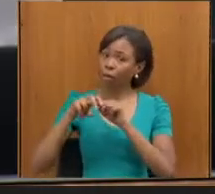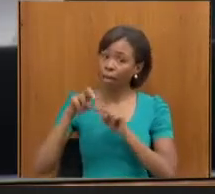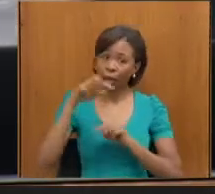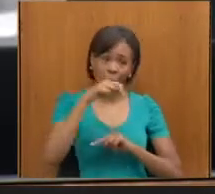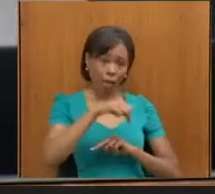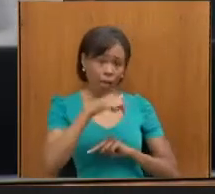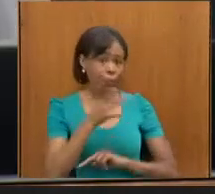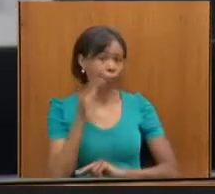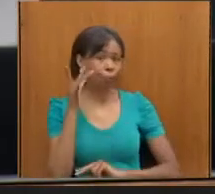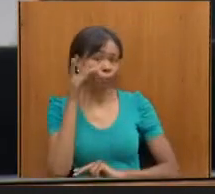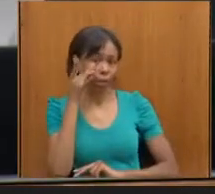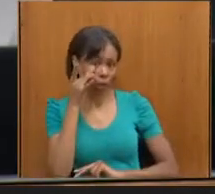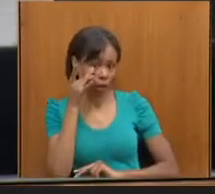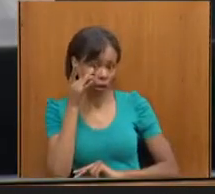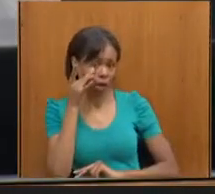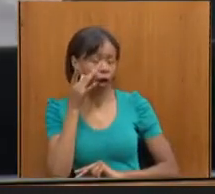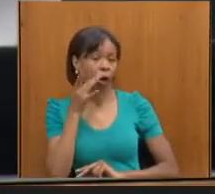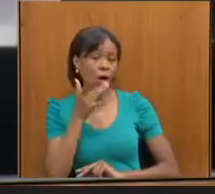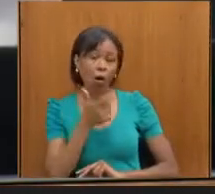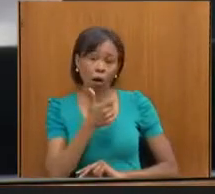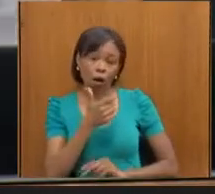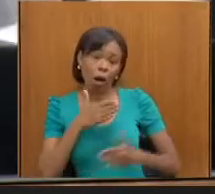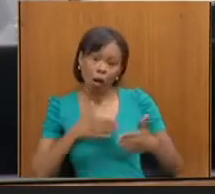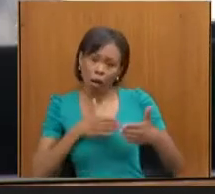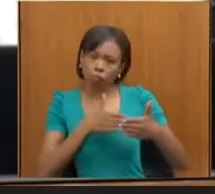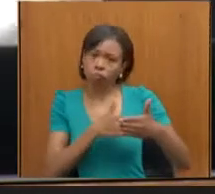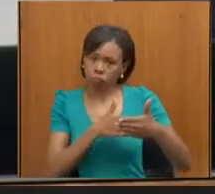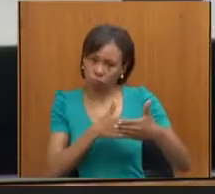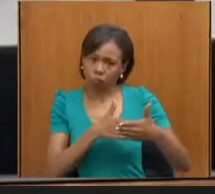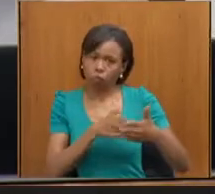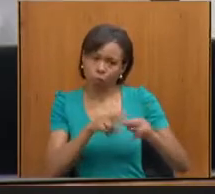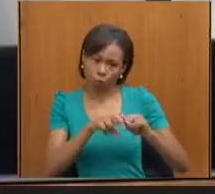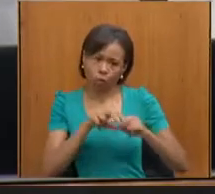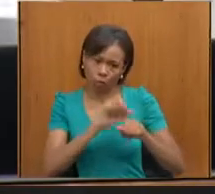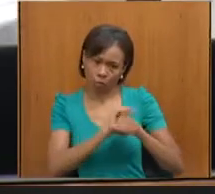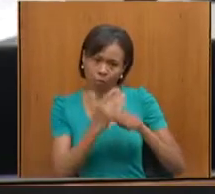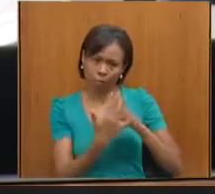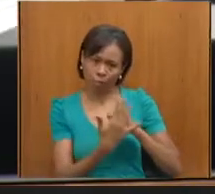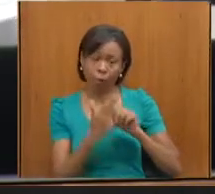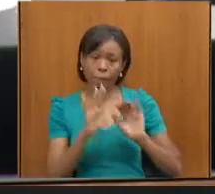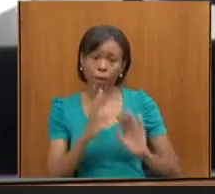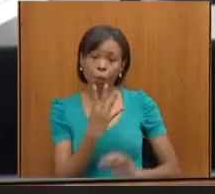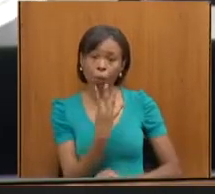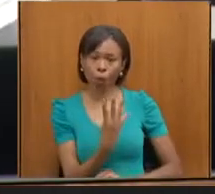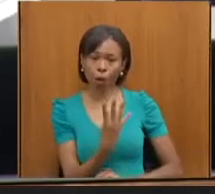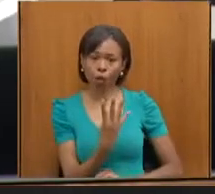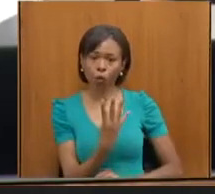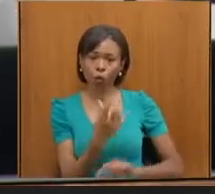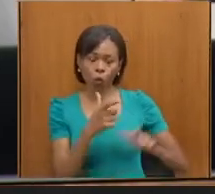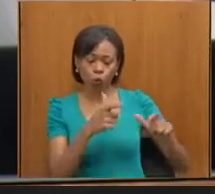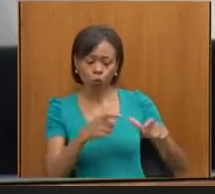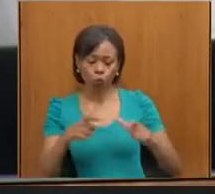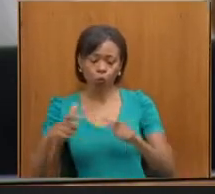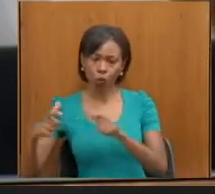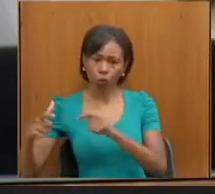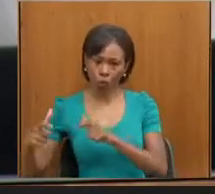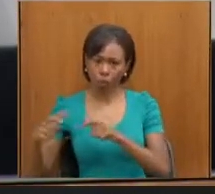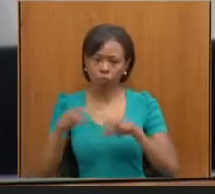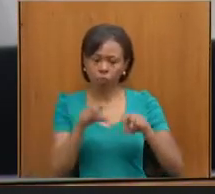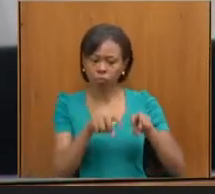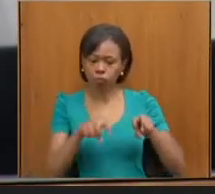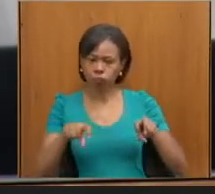aqui por causa da pandemia, mas temos aqui quatro lugares aqui bem protegidos, separadamente